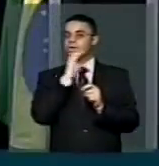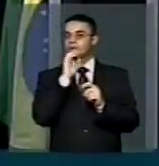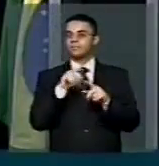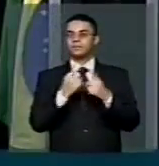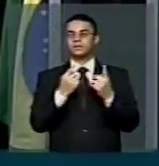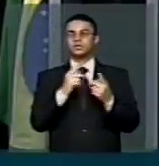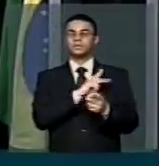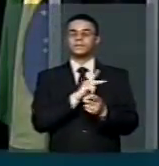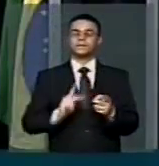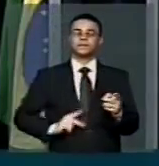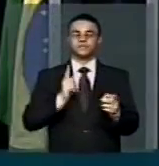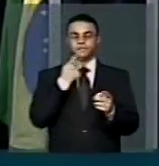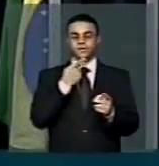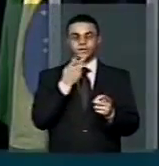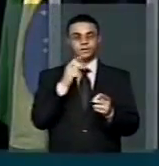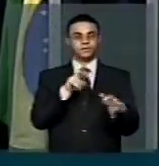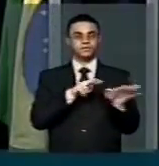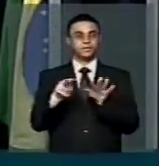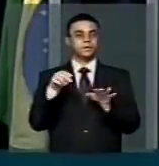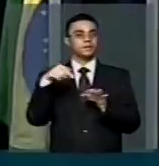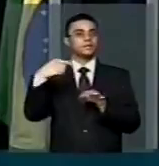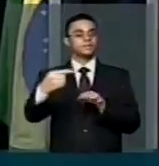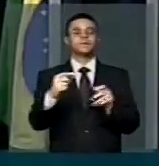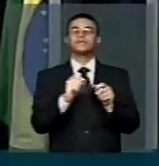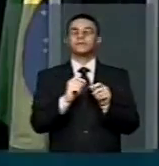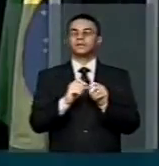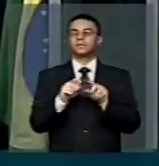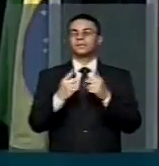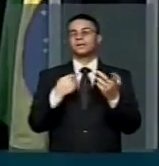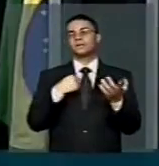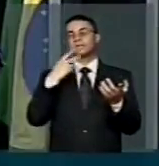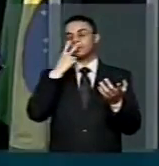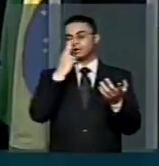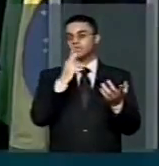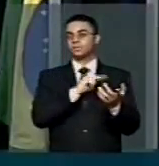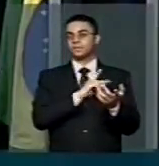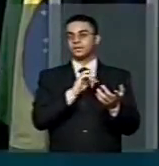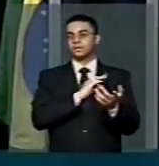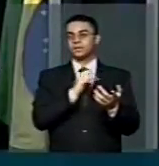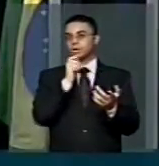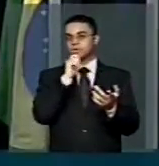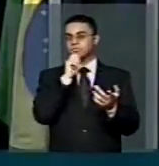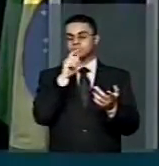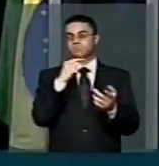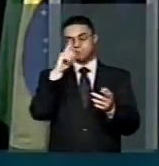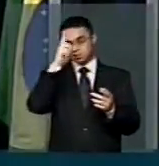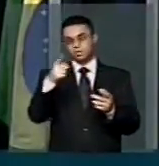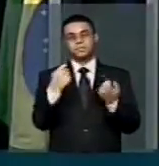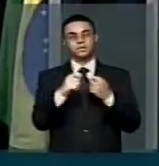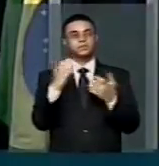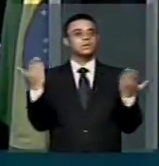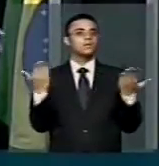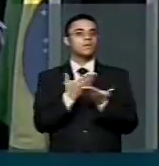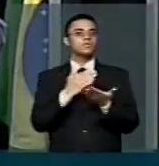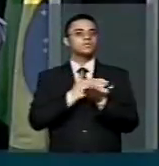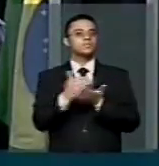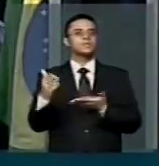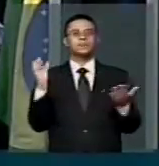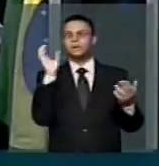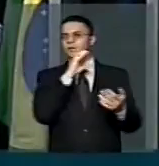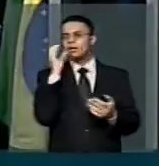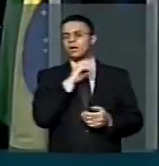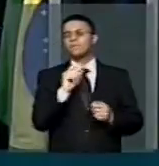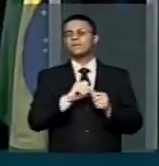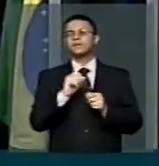fará. Penso eu que o Partido dos Trabalhadores, que ainda não indicou, deveria indicar hoje e começarmos imediato essa